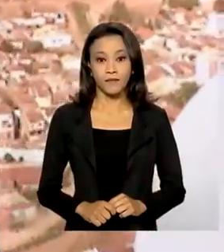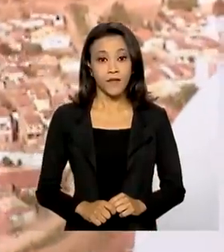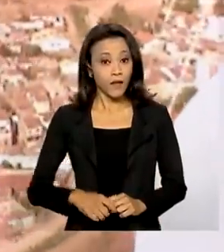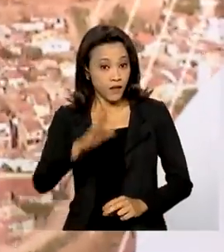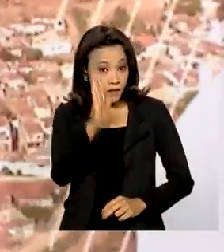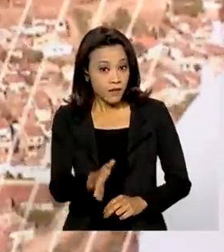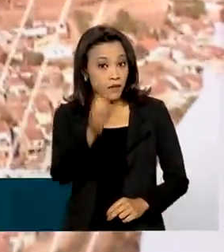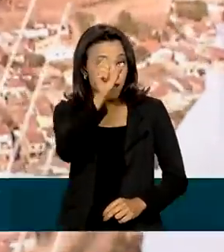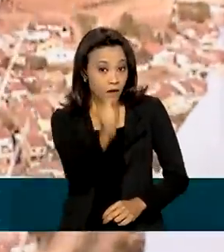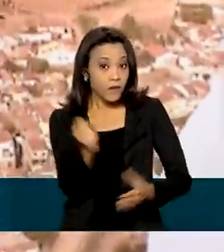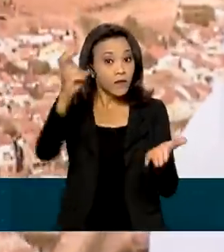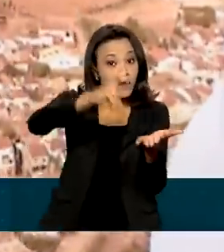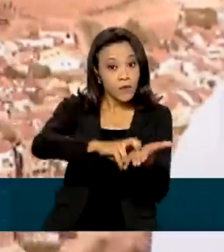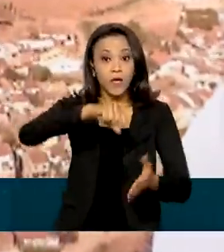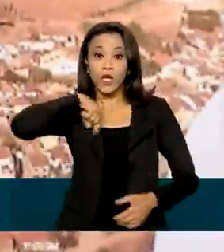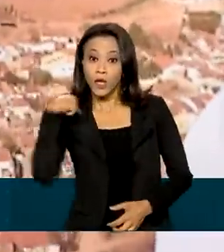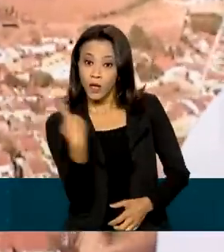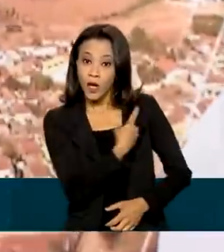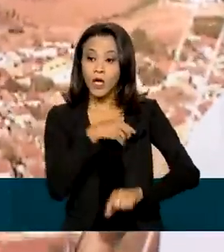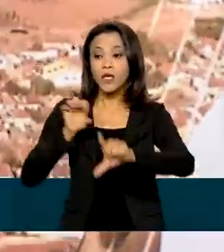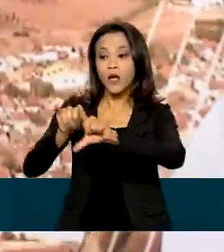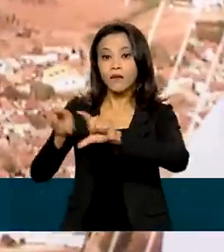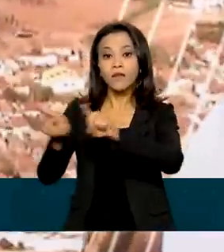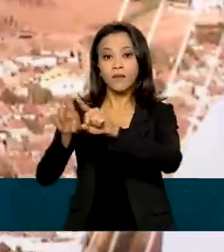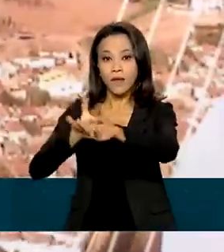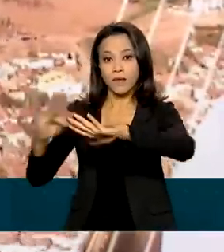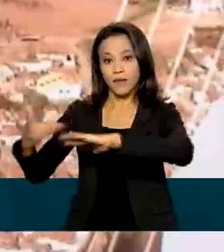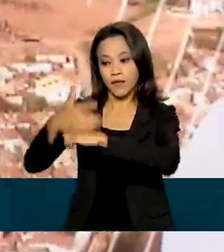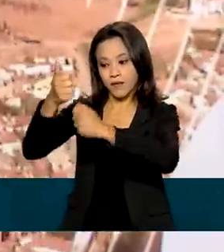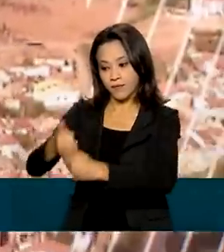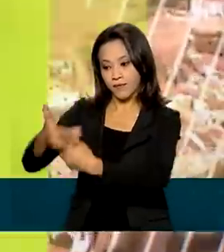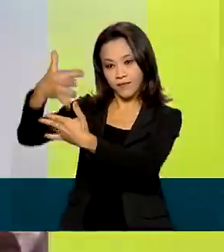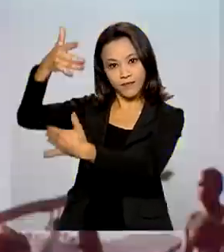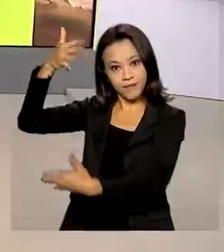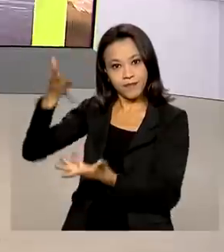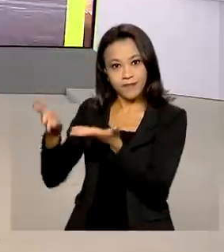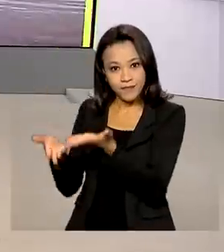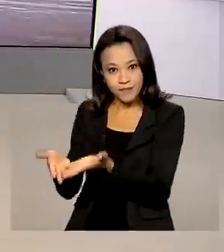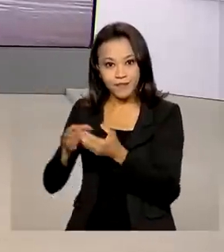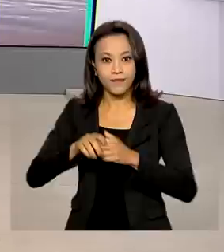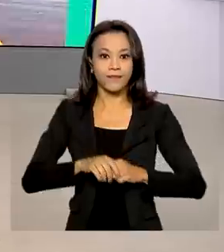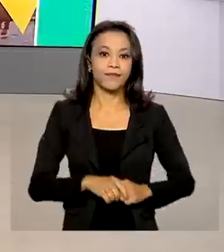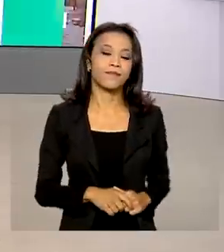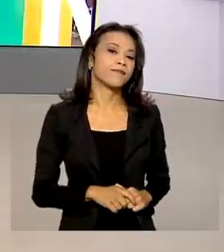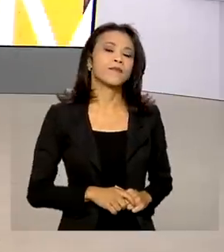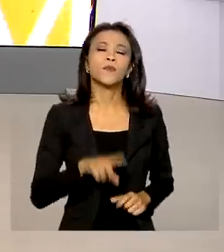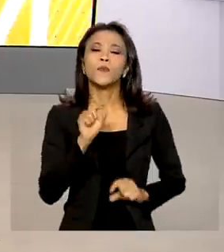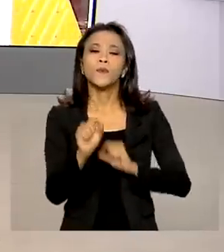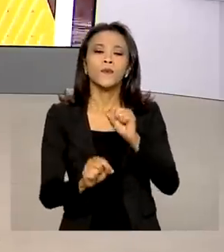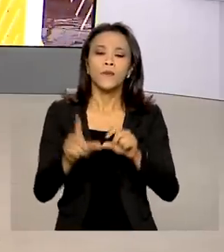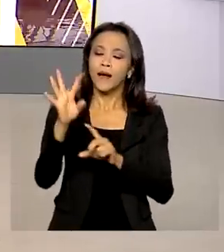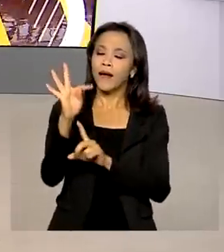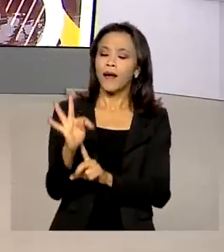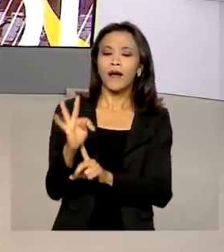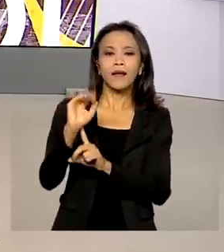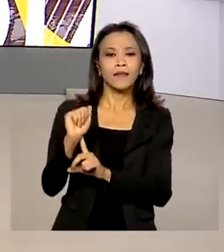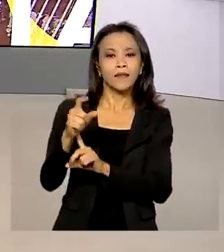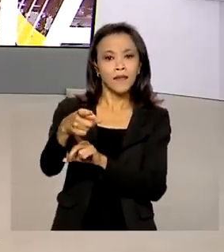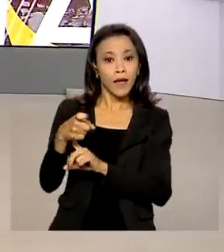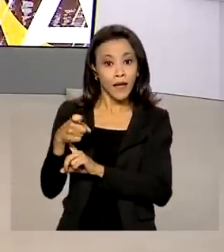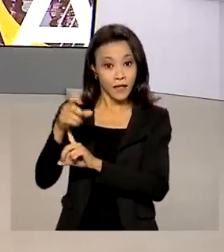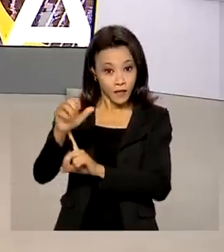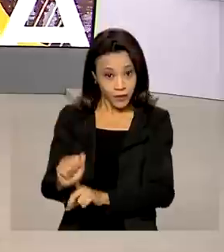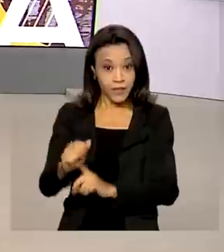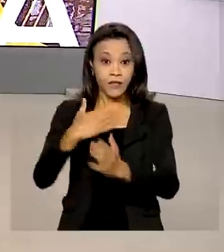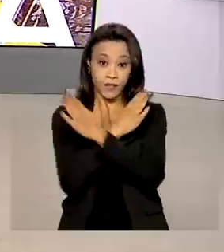São 8 horas da manhã e estamos ao vivo também pelas redes sociais. A taxa de desocupação no país